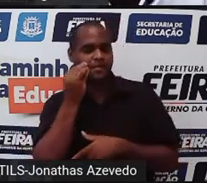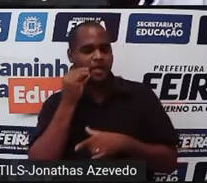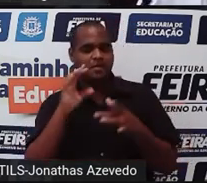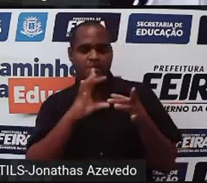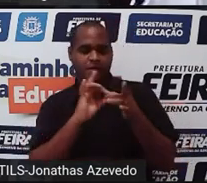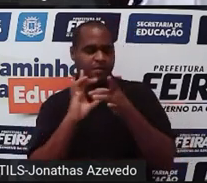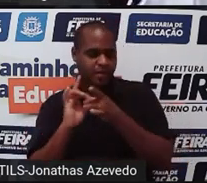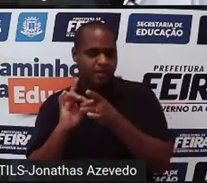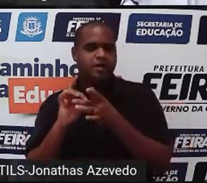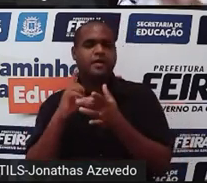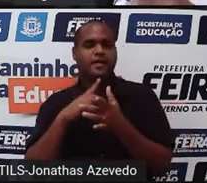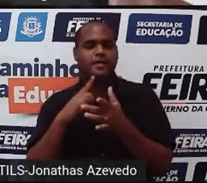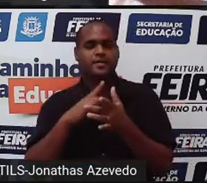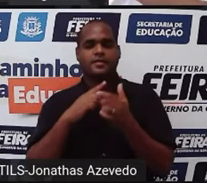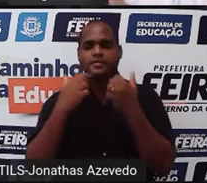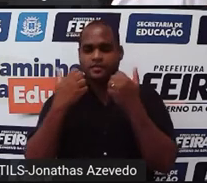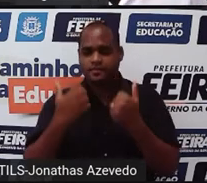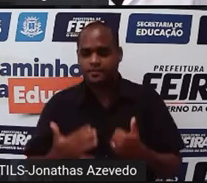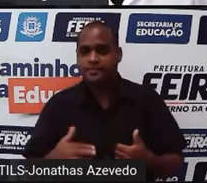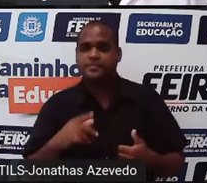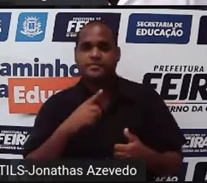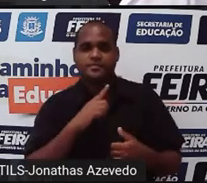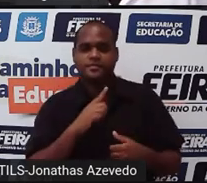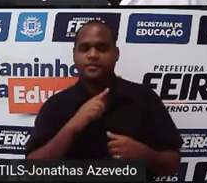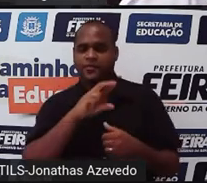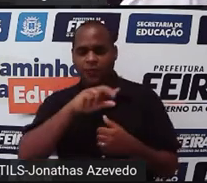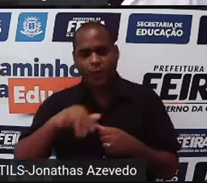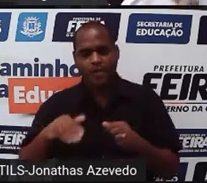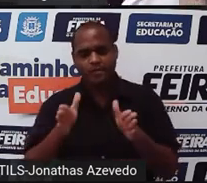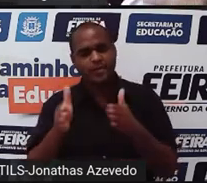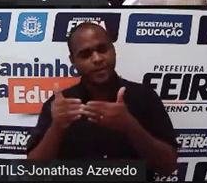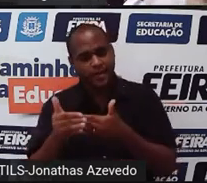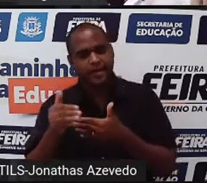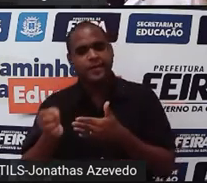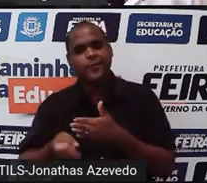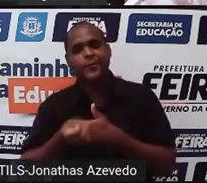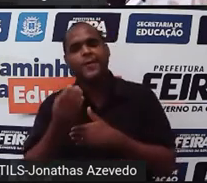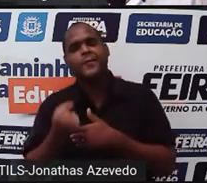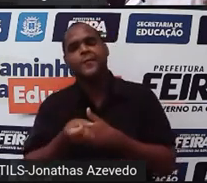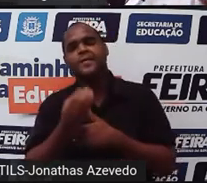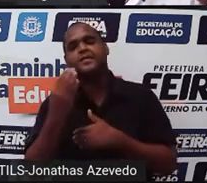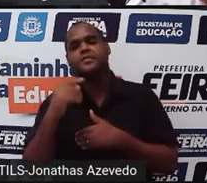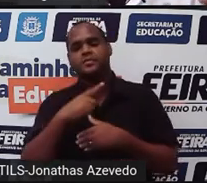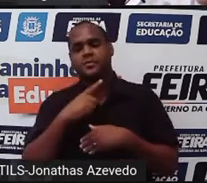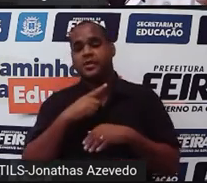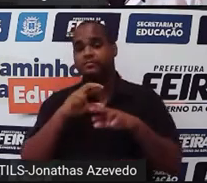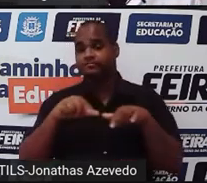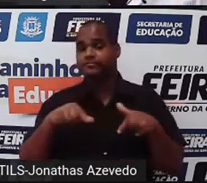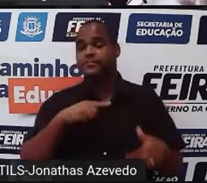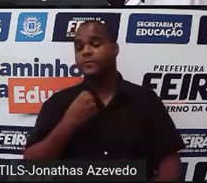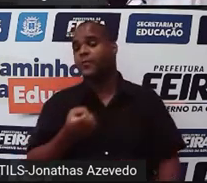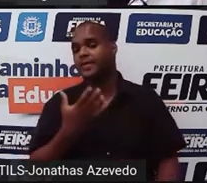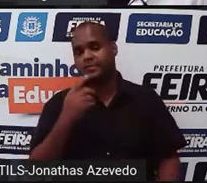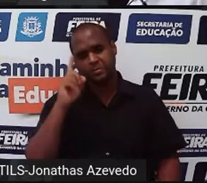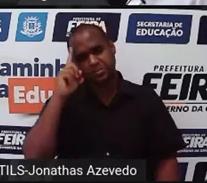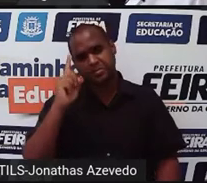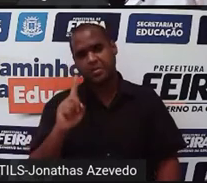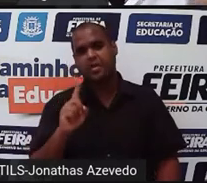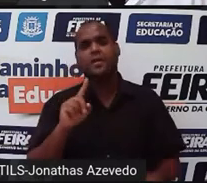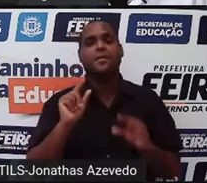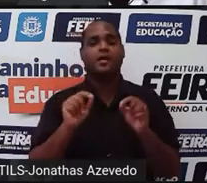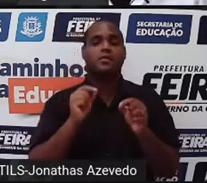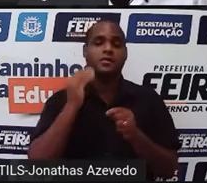anotações que eu já fiz. Quantos cubos vão ser feitos? Eu não sei. Se eu não sei,